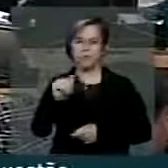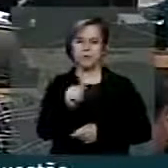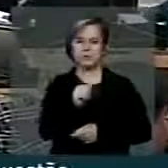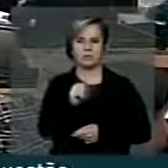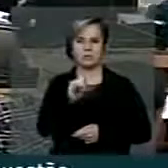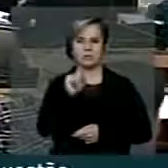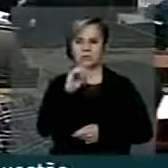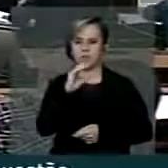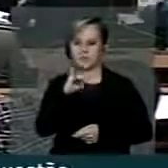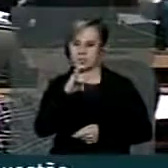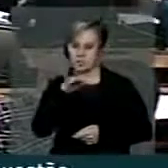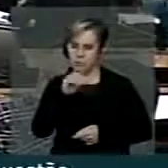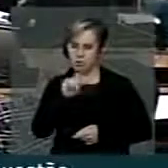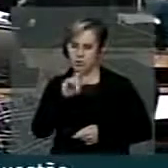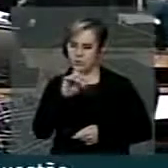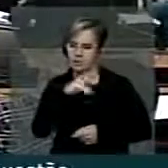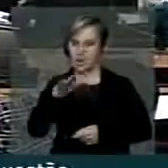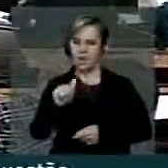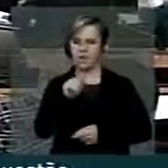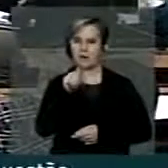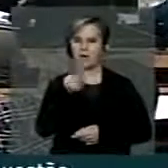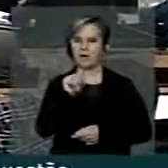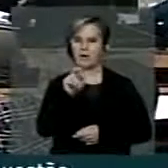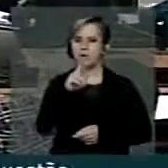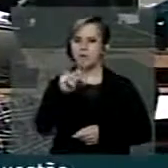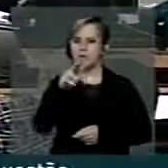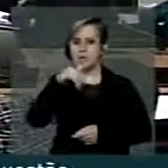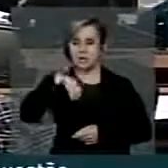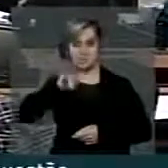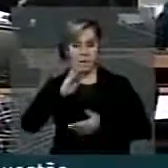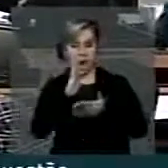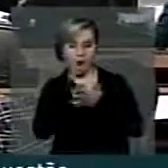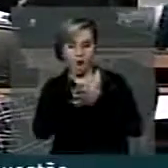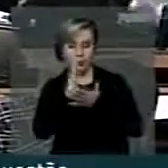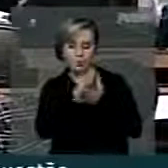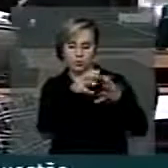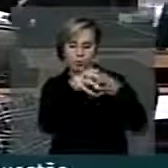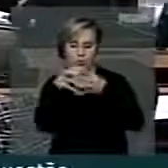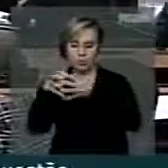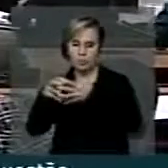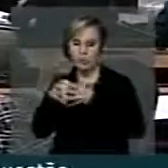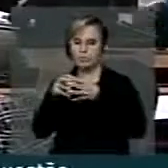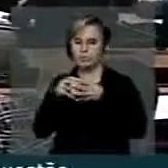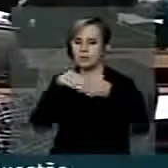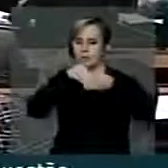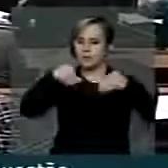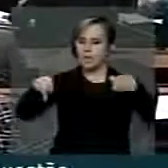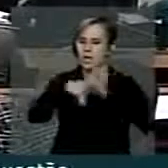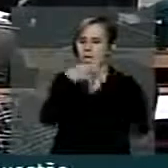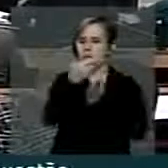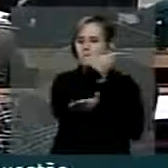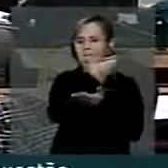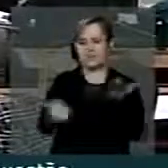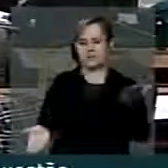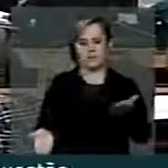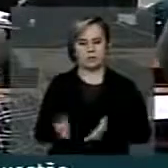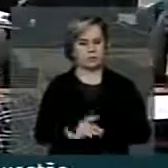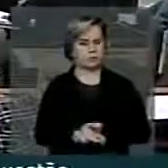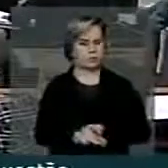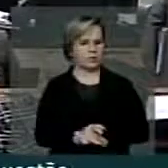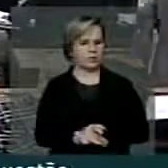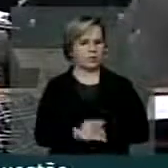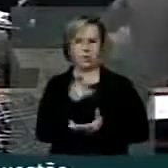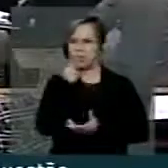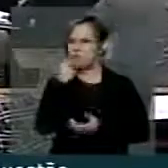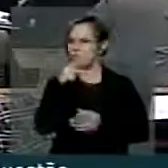Sintalargas e Guaranis, são alguns dos grupos que, segundo o funcionário, perderam as terras. Bunker falou